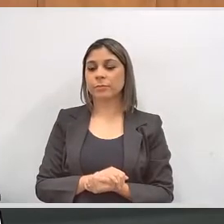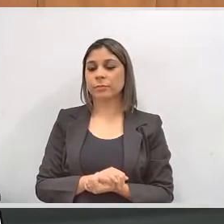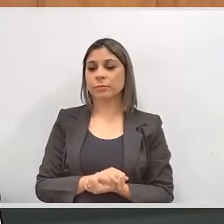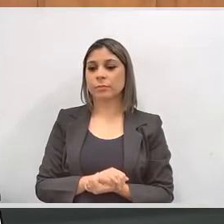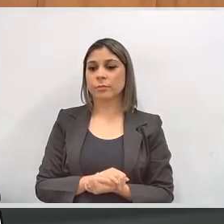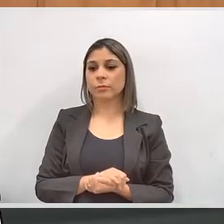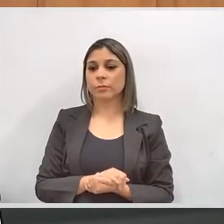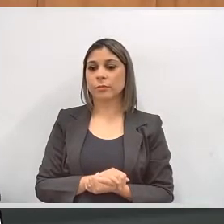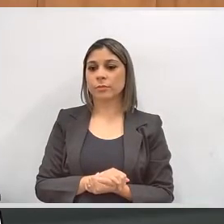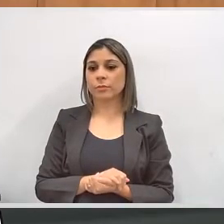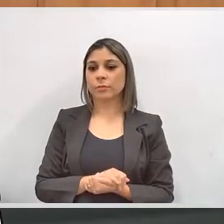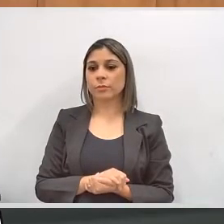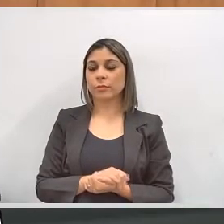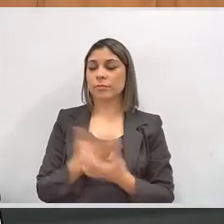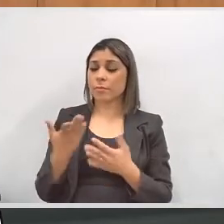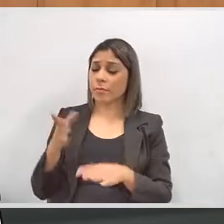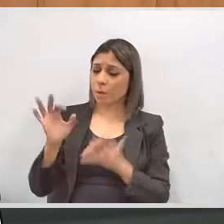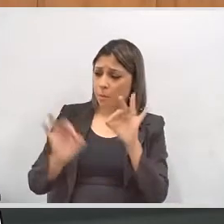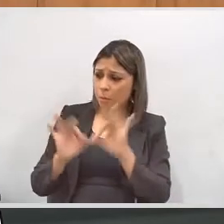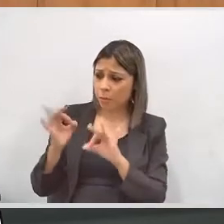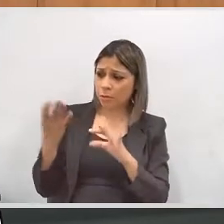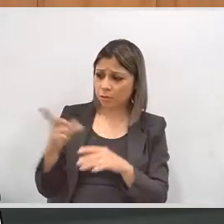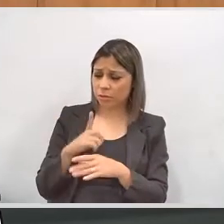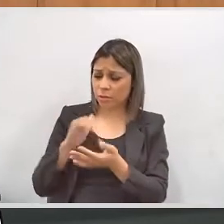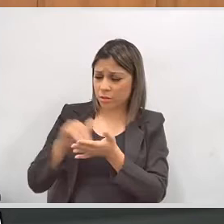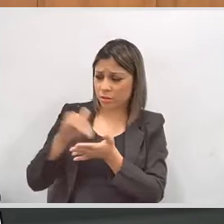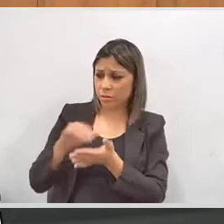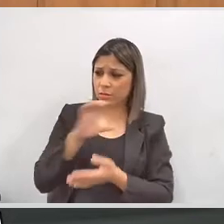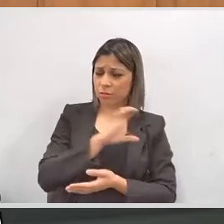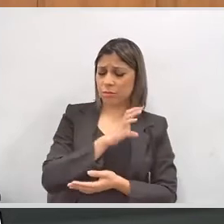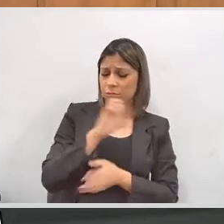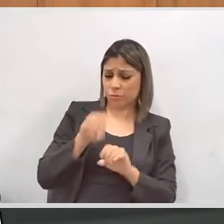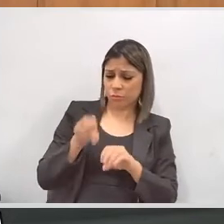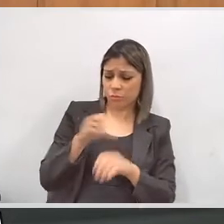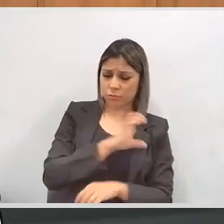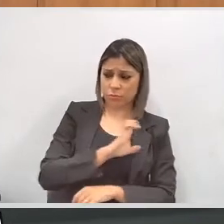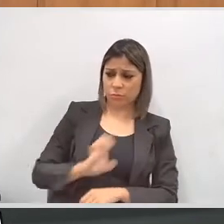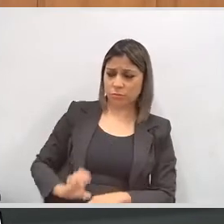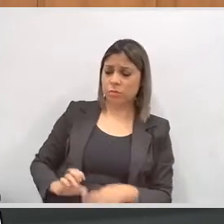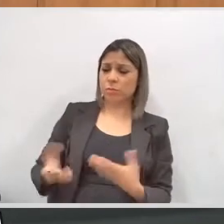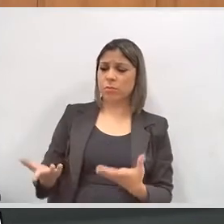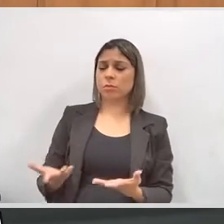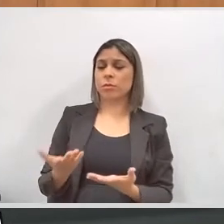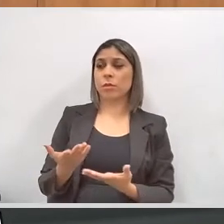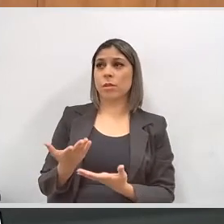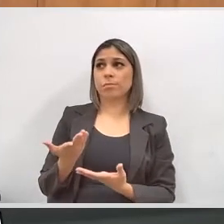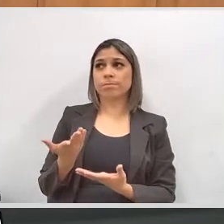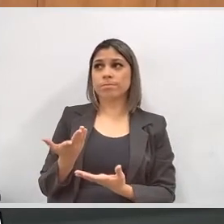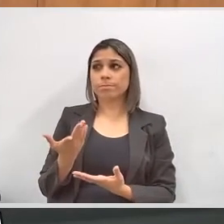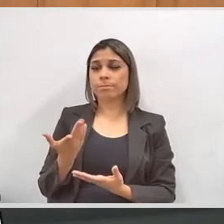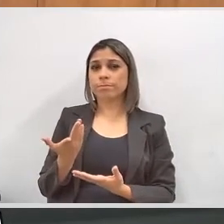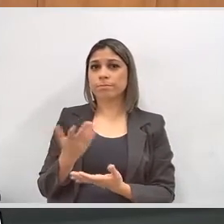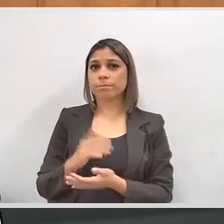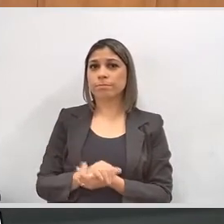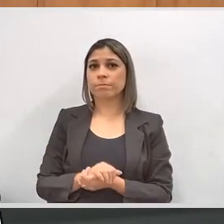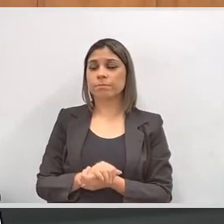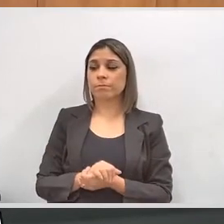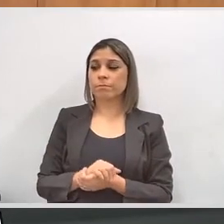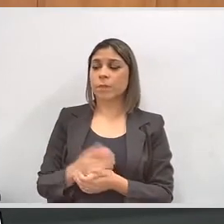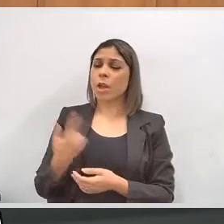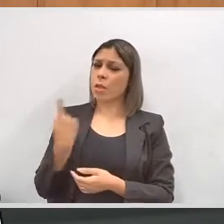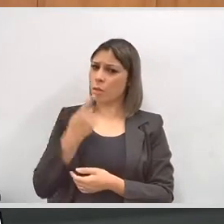Em relação a esses projetos da Secretaria de Educação do Estado, é interessante que